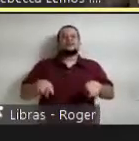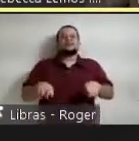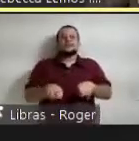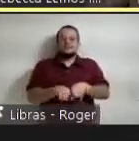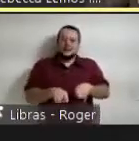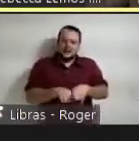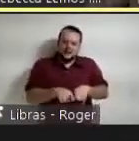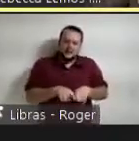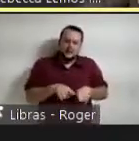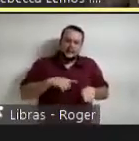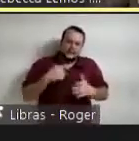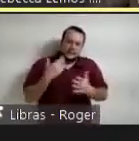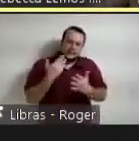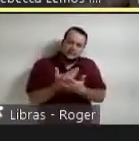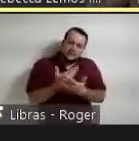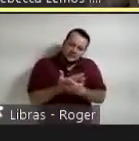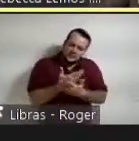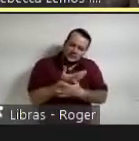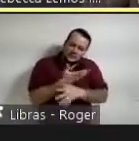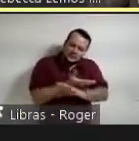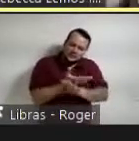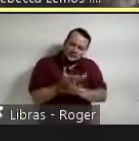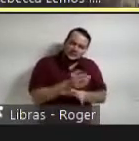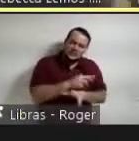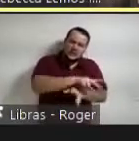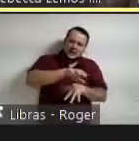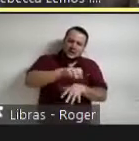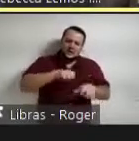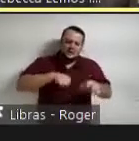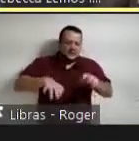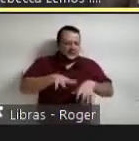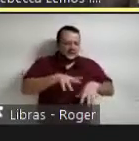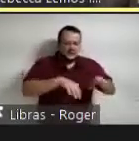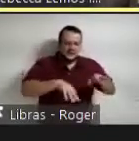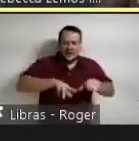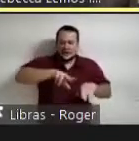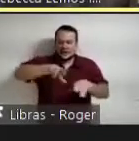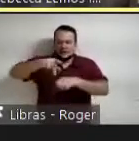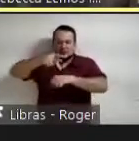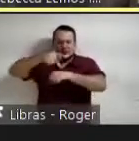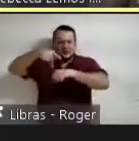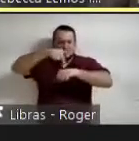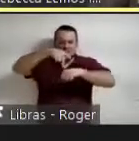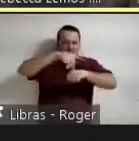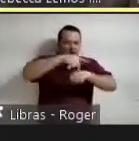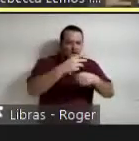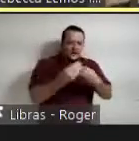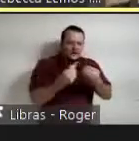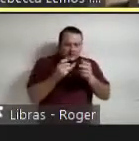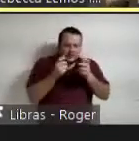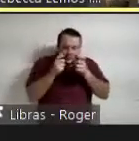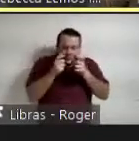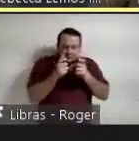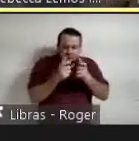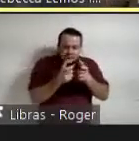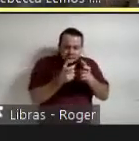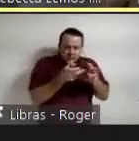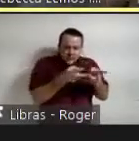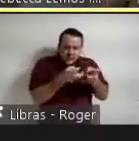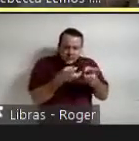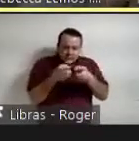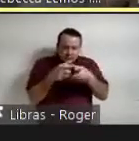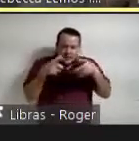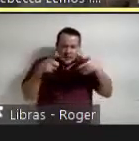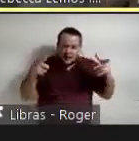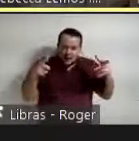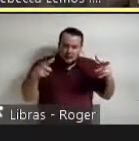interdisciplinares envolvendo várias áreas envolvendo diferentes países com perspectivas mais amplas e